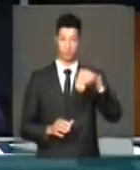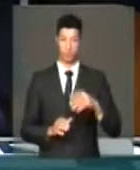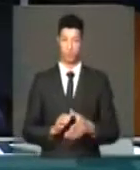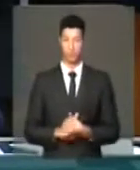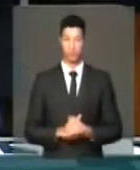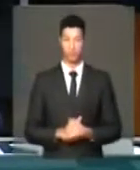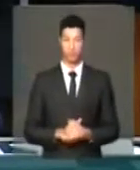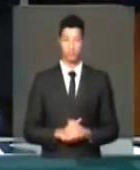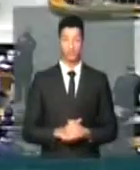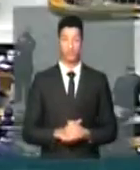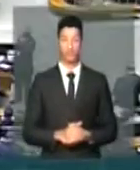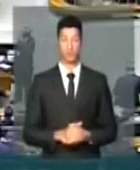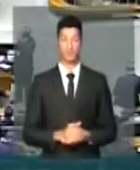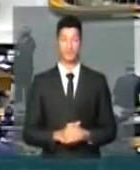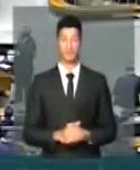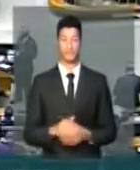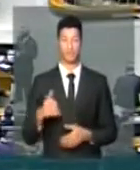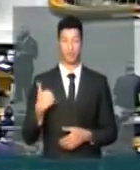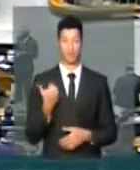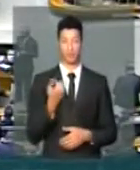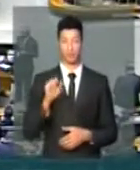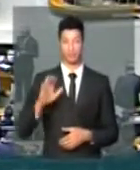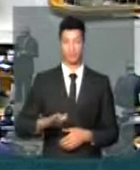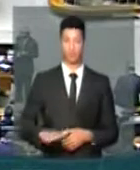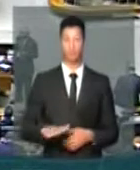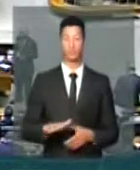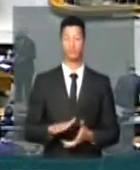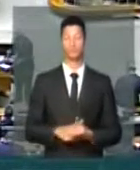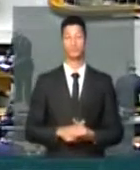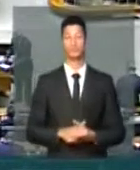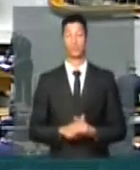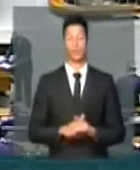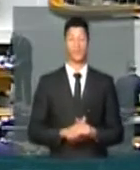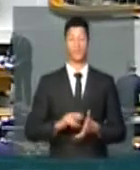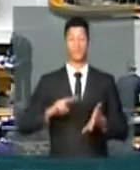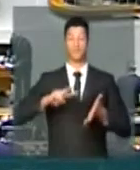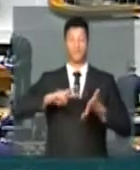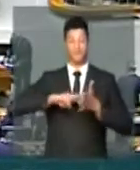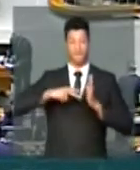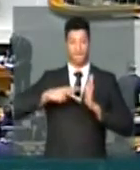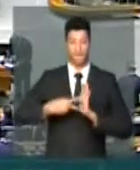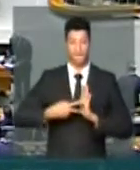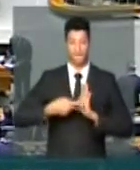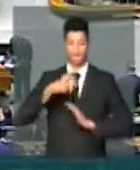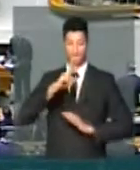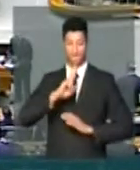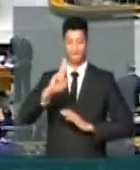Senhor Presidente, a redução da maioridade penal, ela significa dar